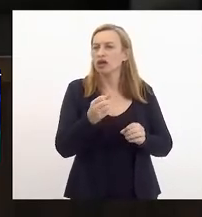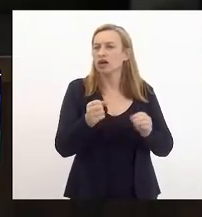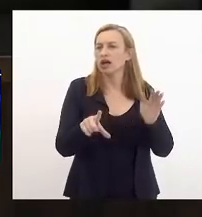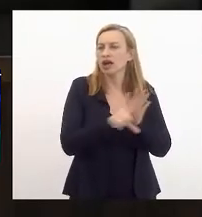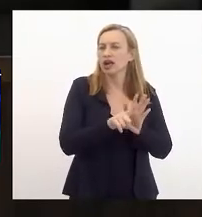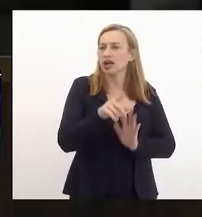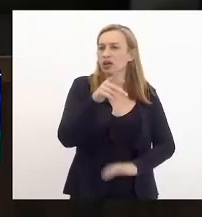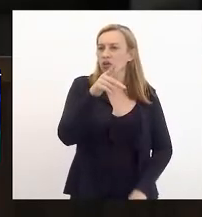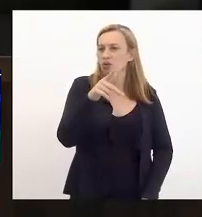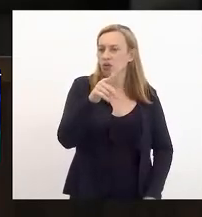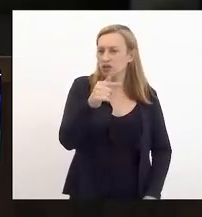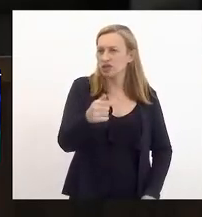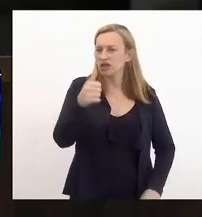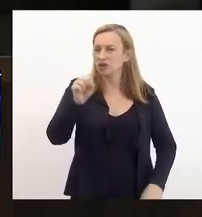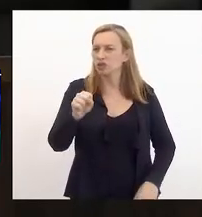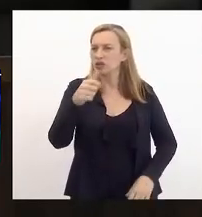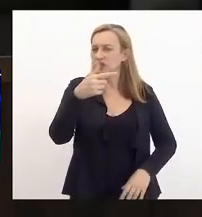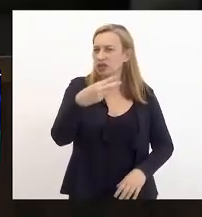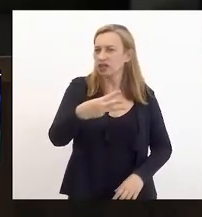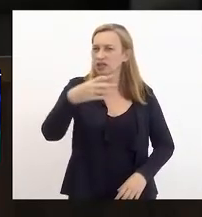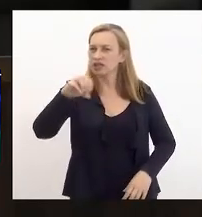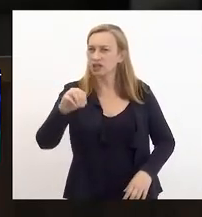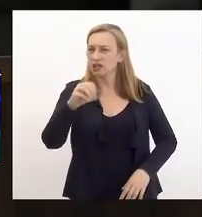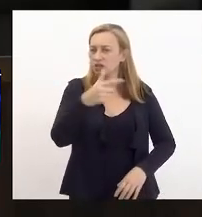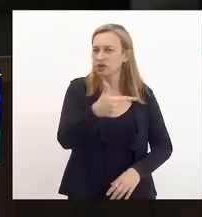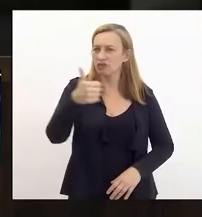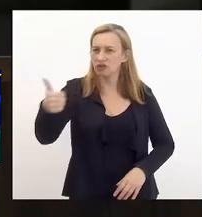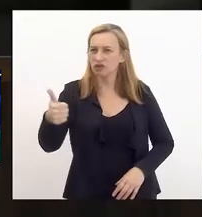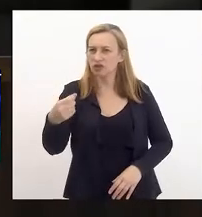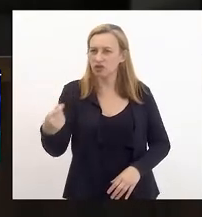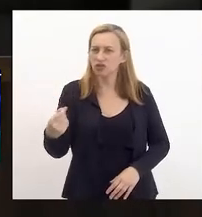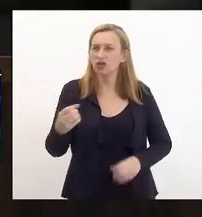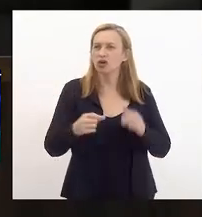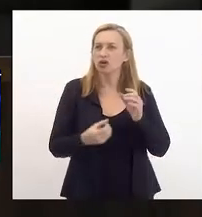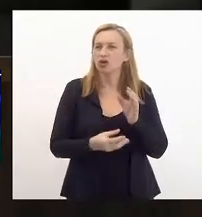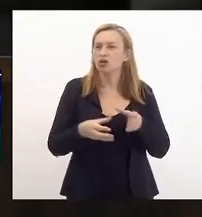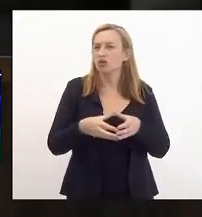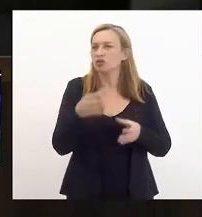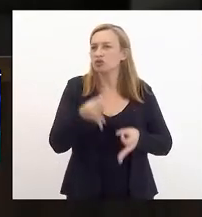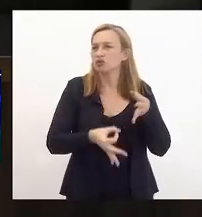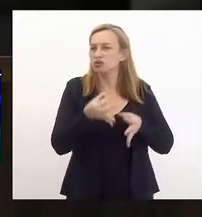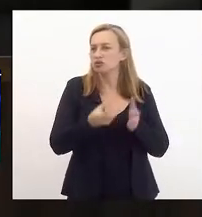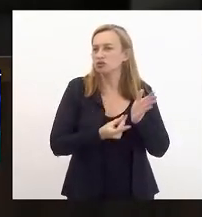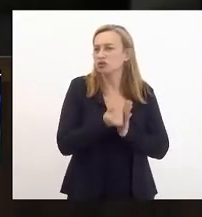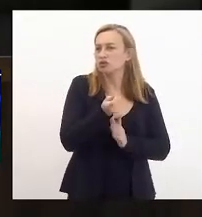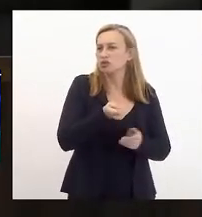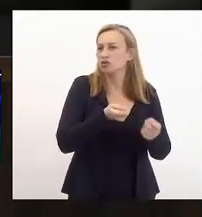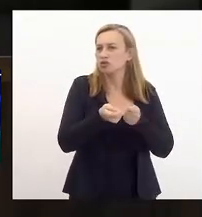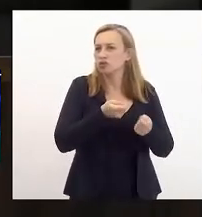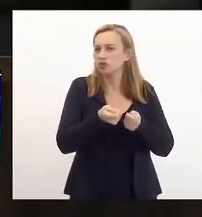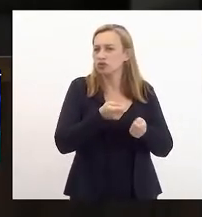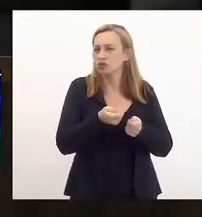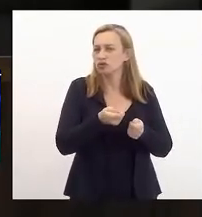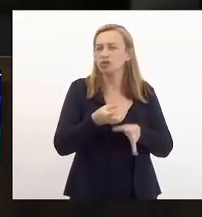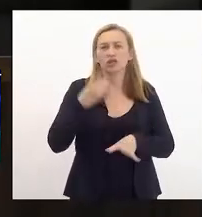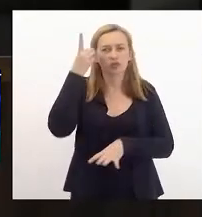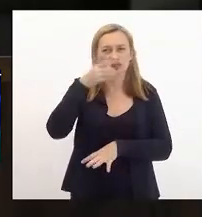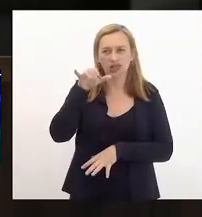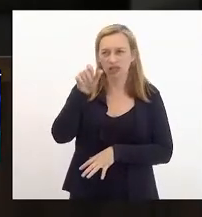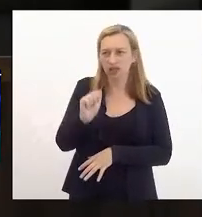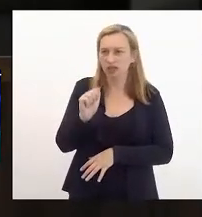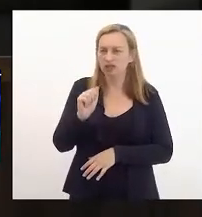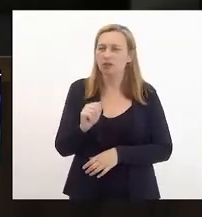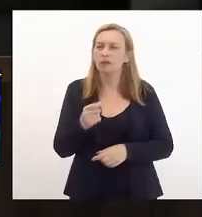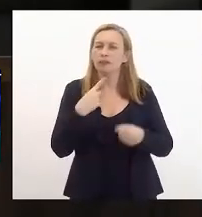-24 de janeiro de 2020, para a comissão de orçamento, fiscalização financeira e controle favorável dela, o deputado Márcio Canella,